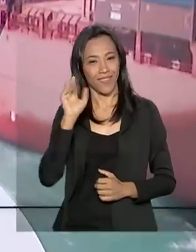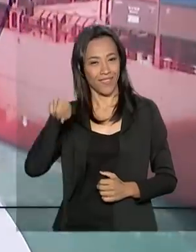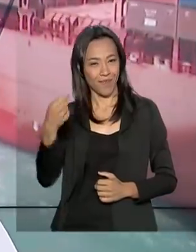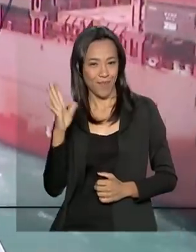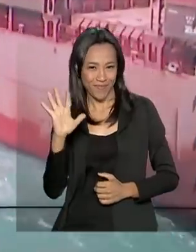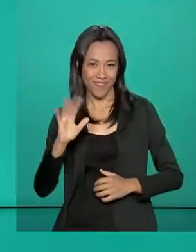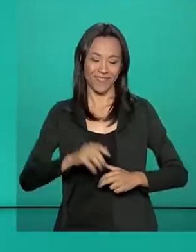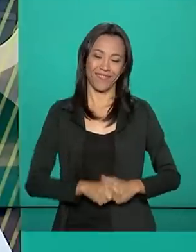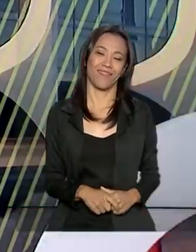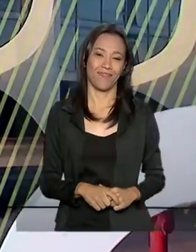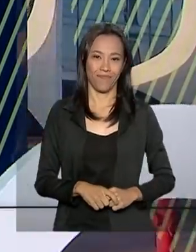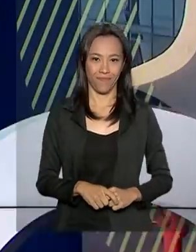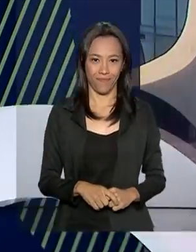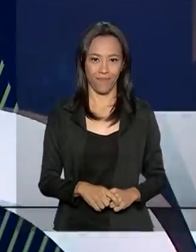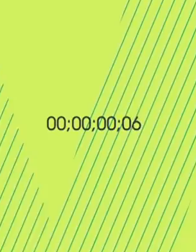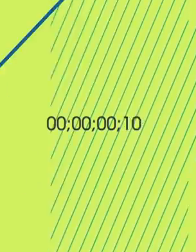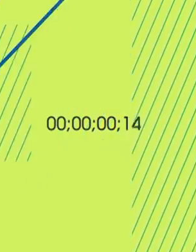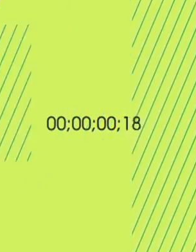próxima edição.